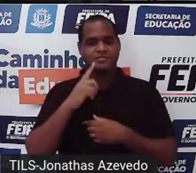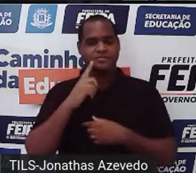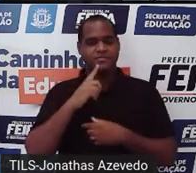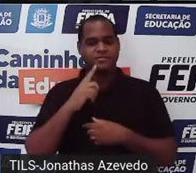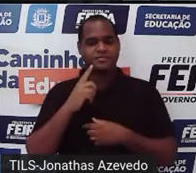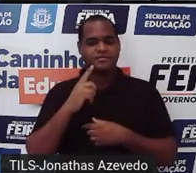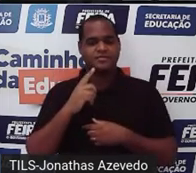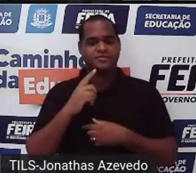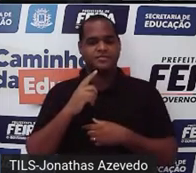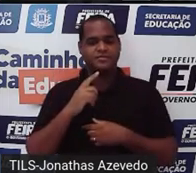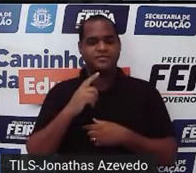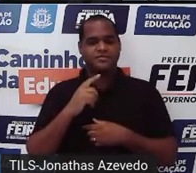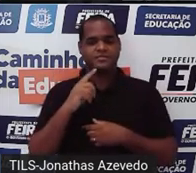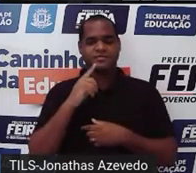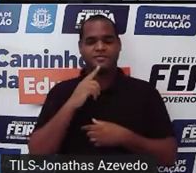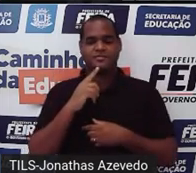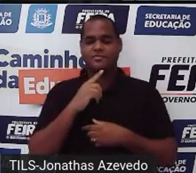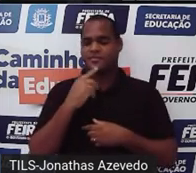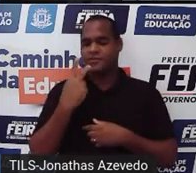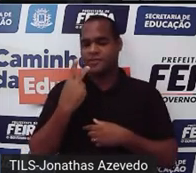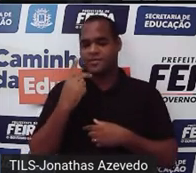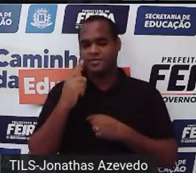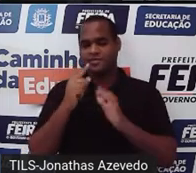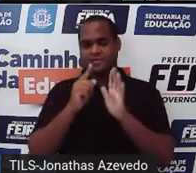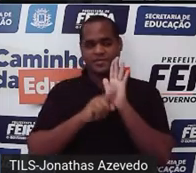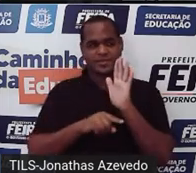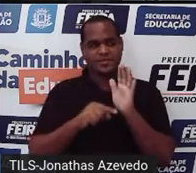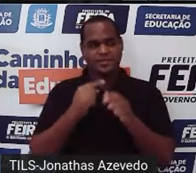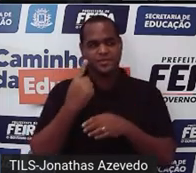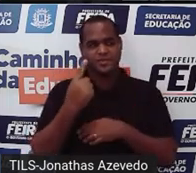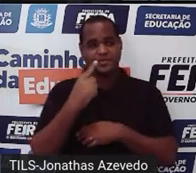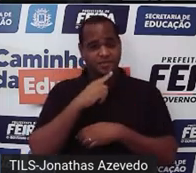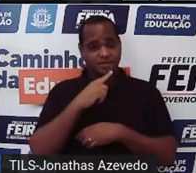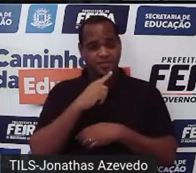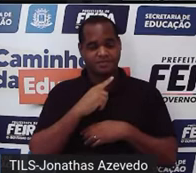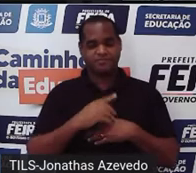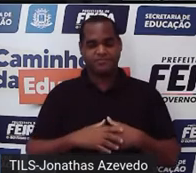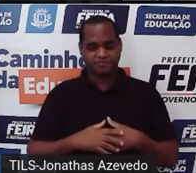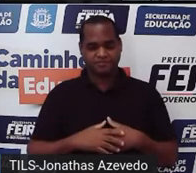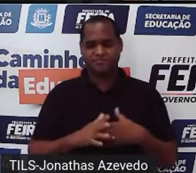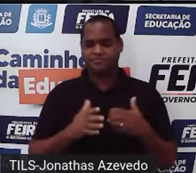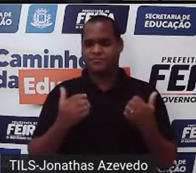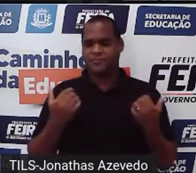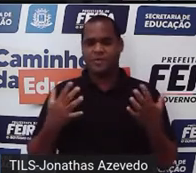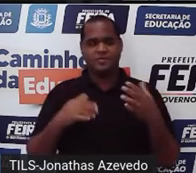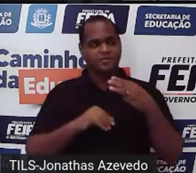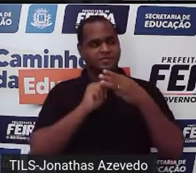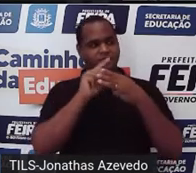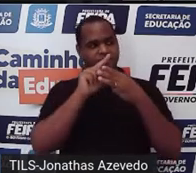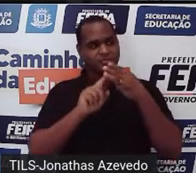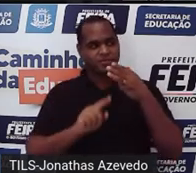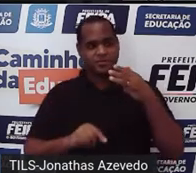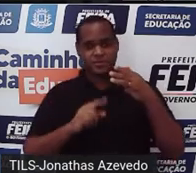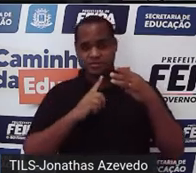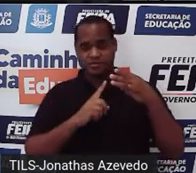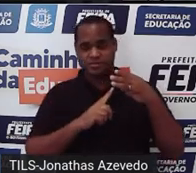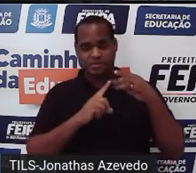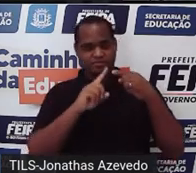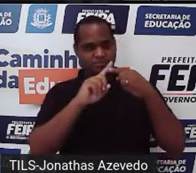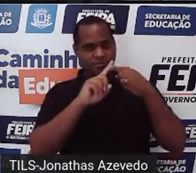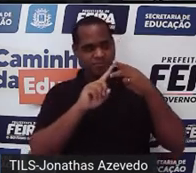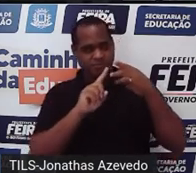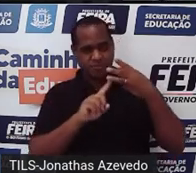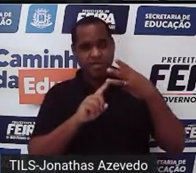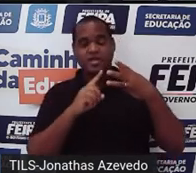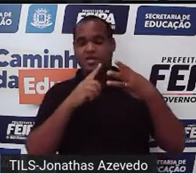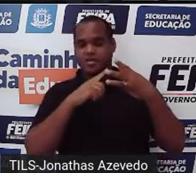x igual a 2 e y igual a menos 1? Qual desses três pares tem a solução